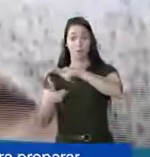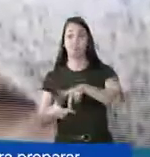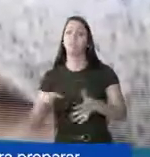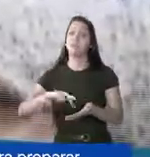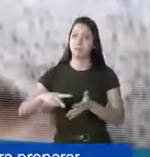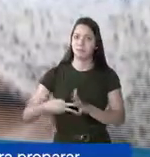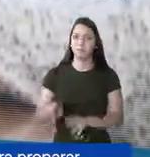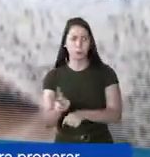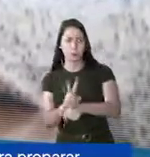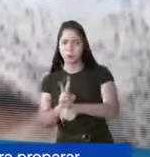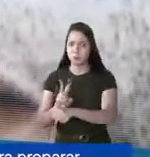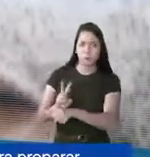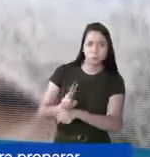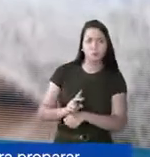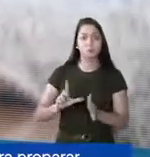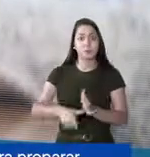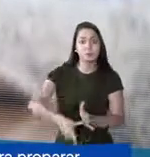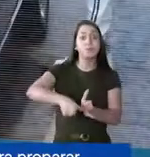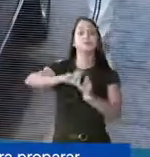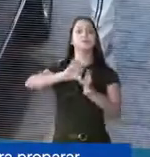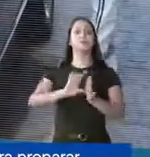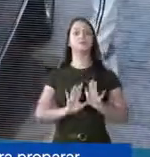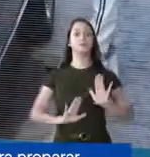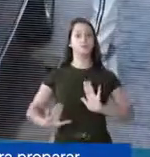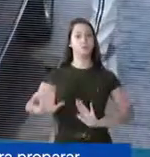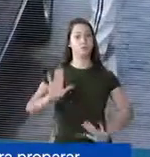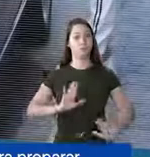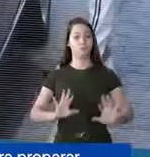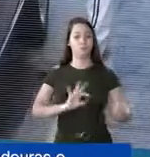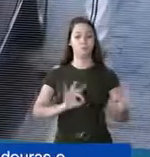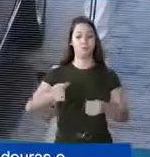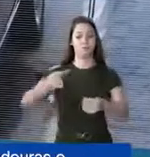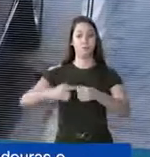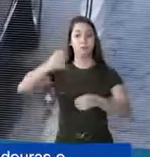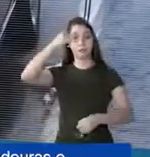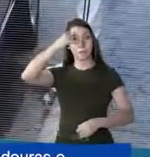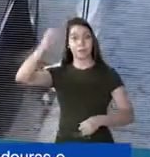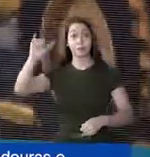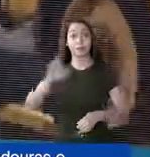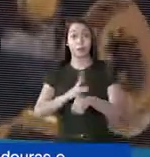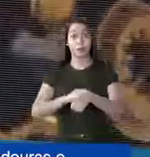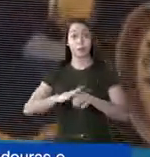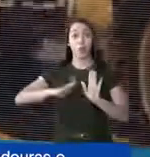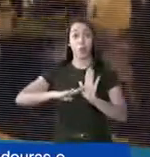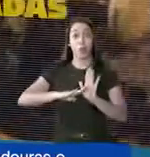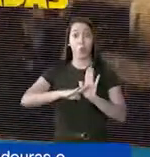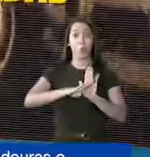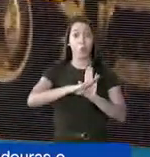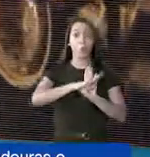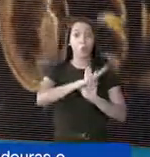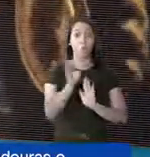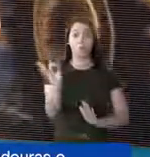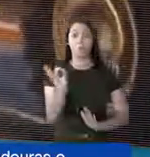continuar vigilantes e agirmos de forma antecipada para preparar nossa cidade e evitar aumento dos casos com